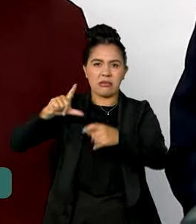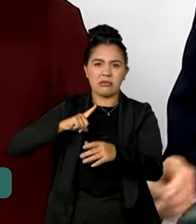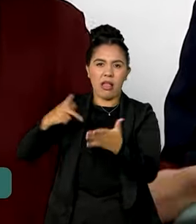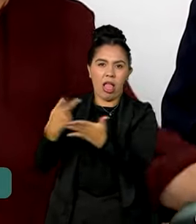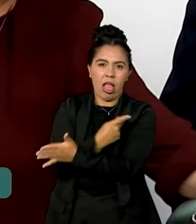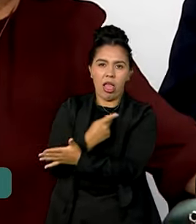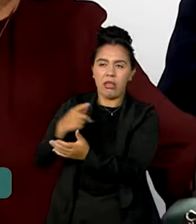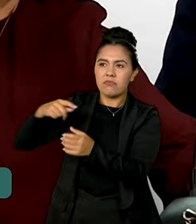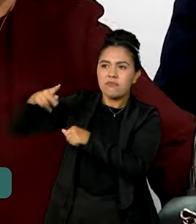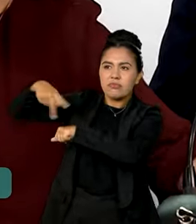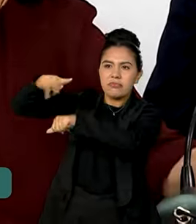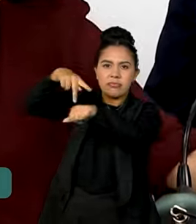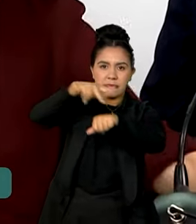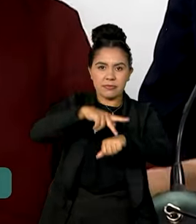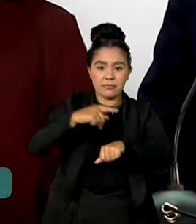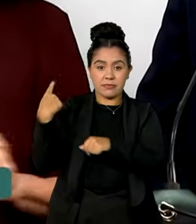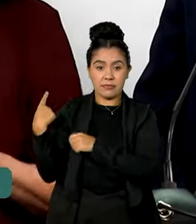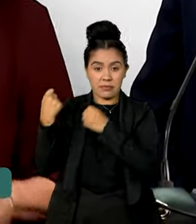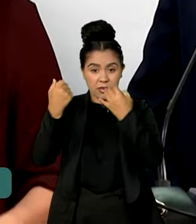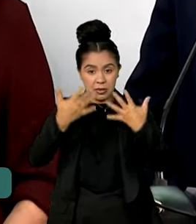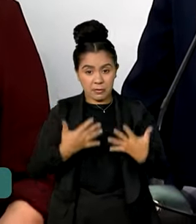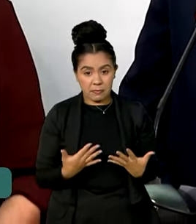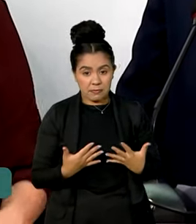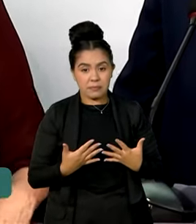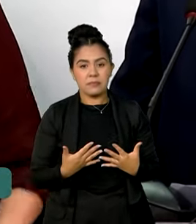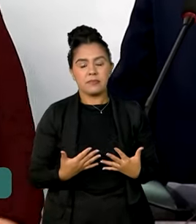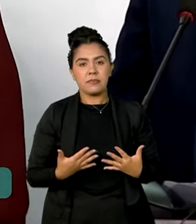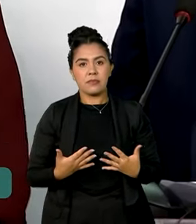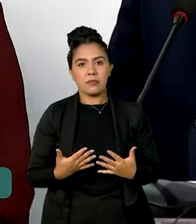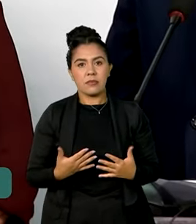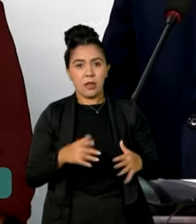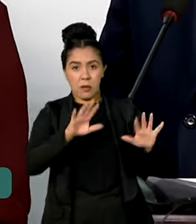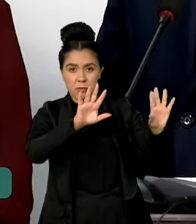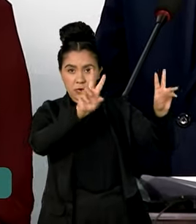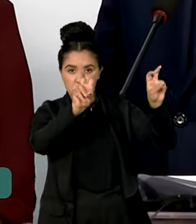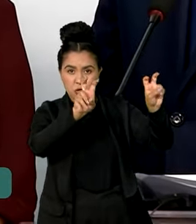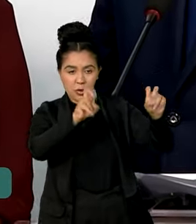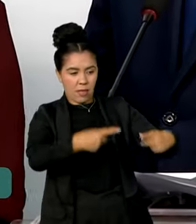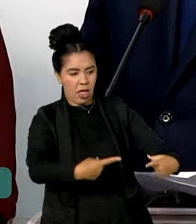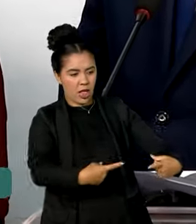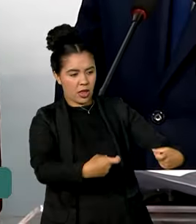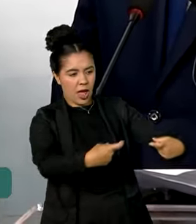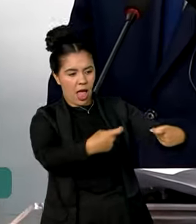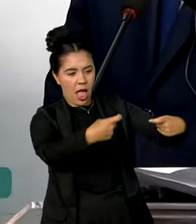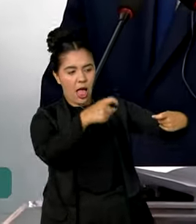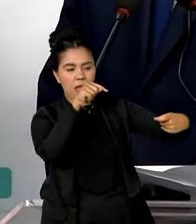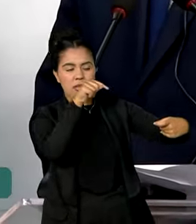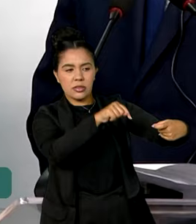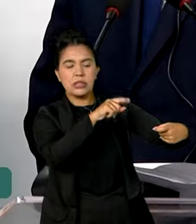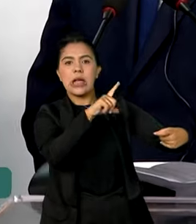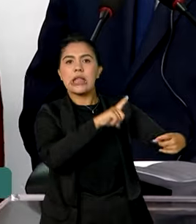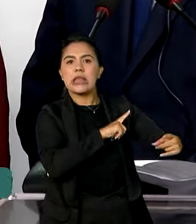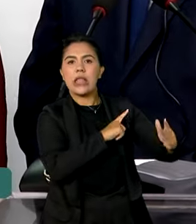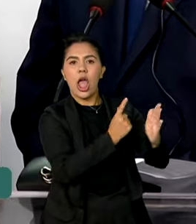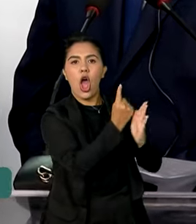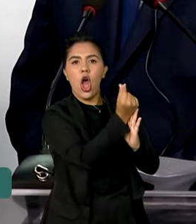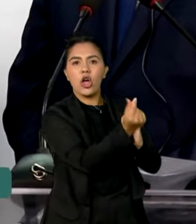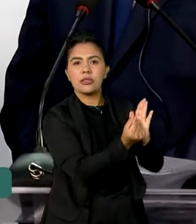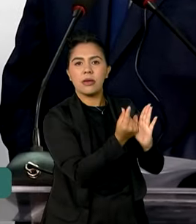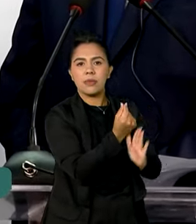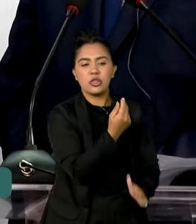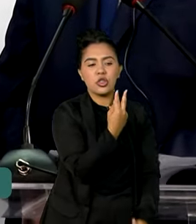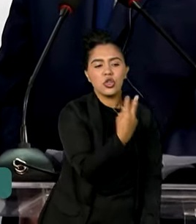só para guerra um orçamento de 2 trilhões